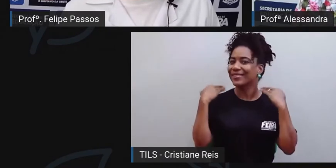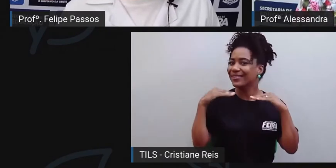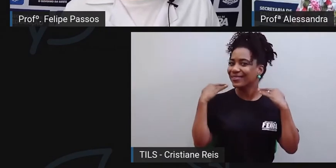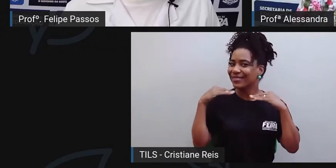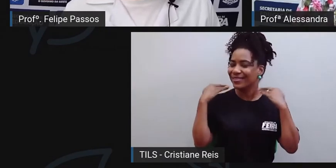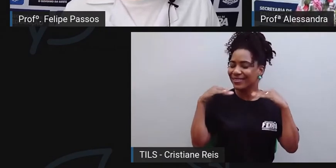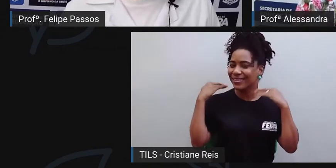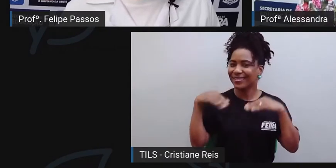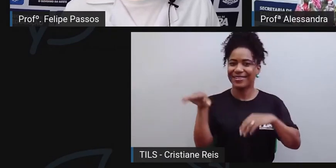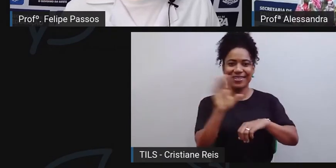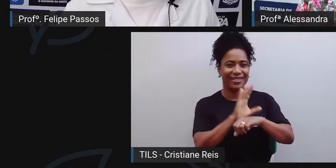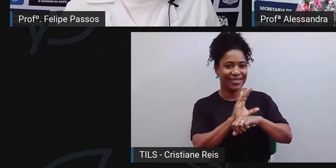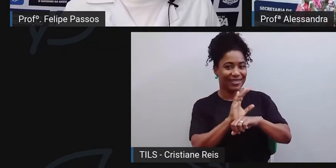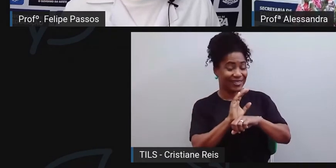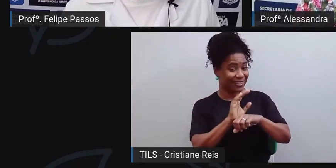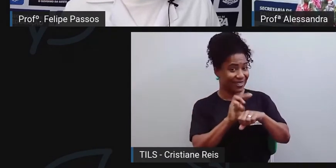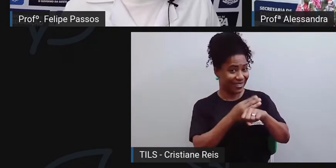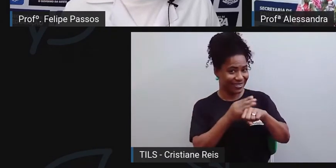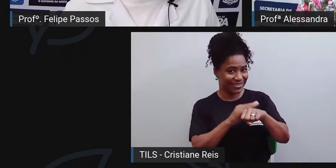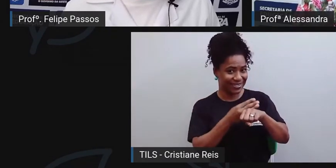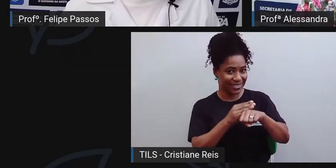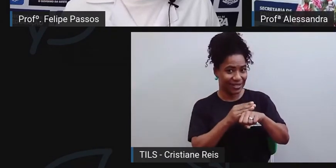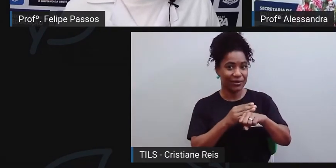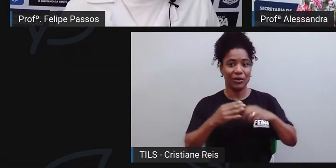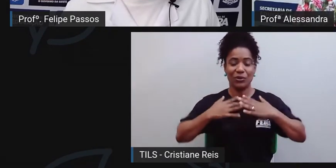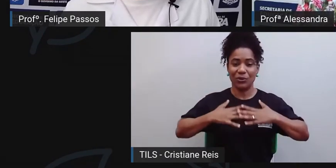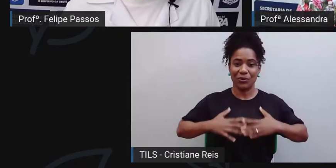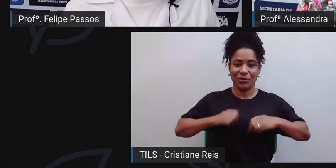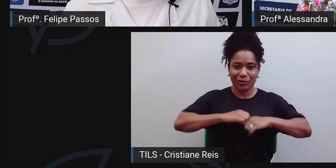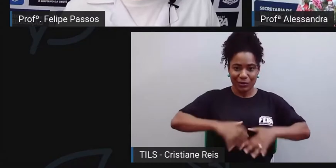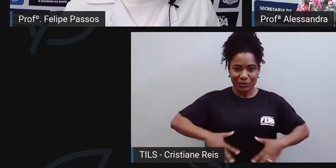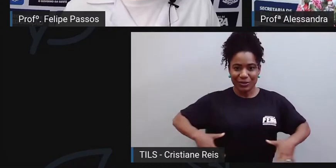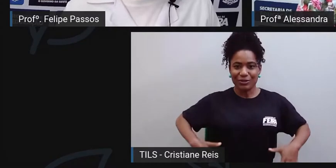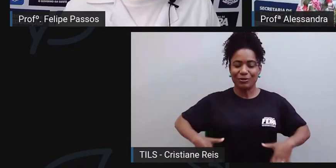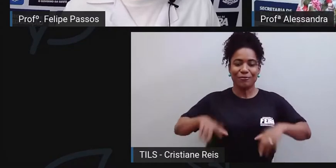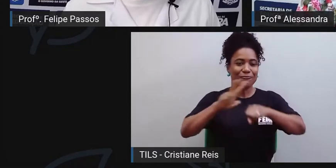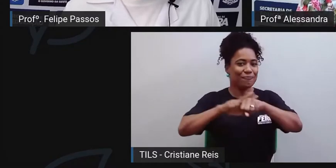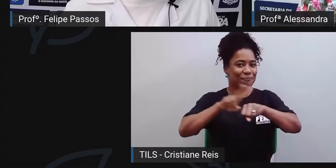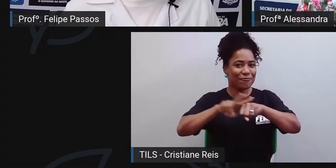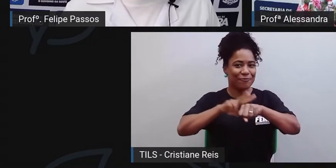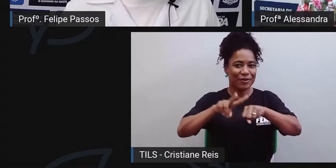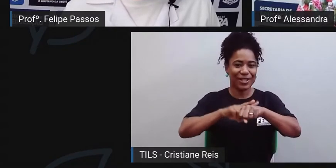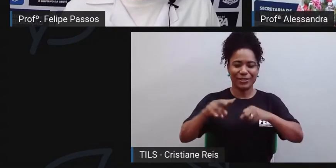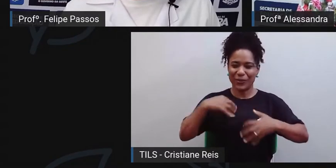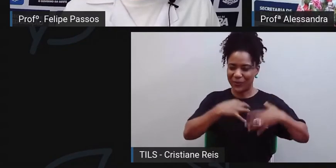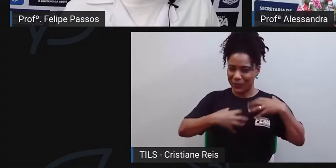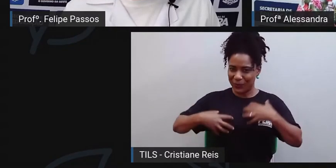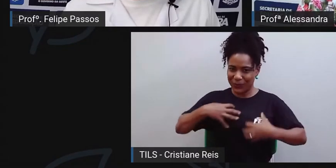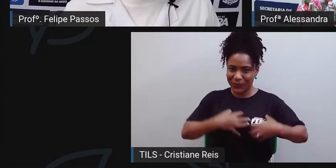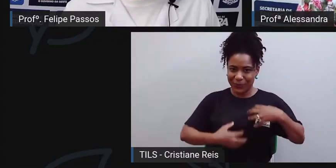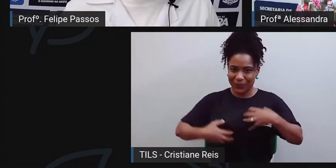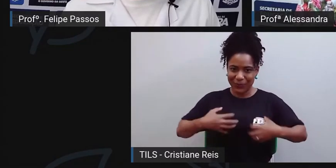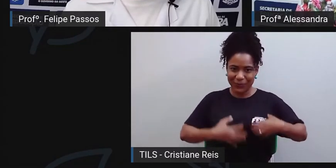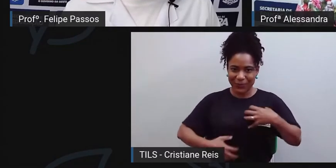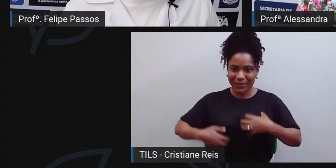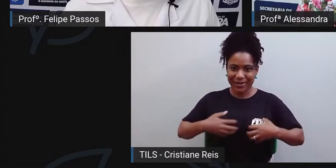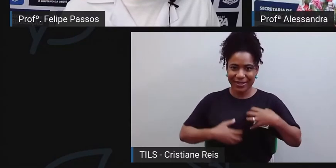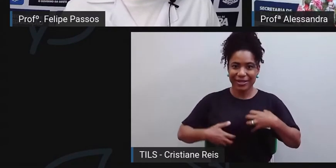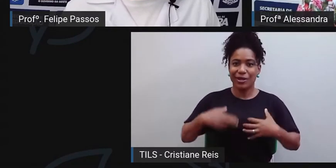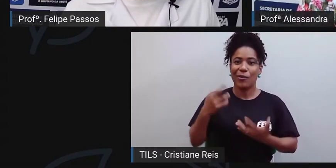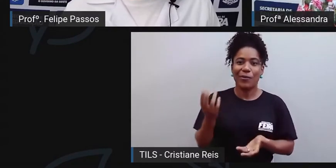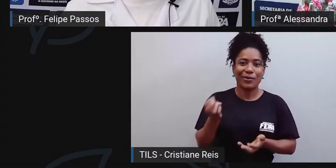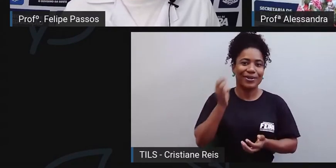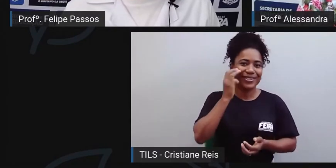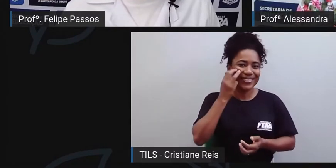castanhos, e eu estou usando um vestido verde com uma estampa de mandacarus e de